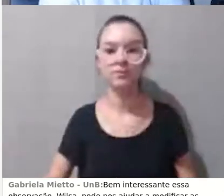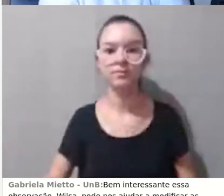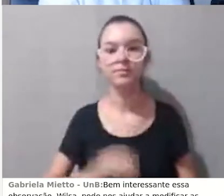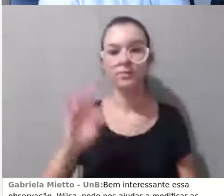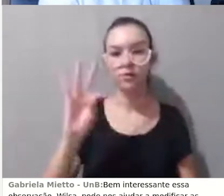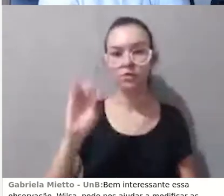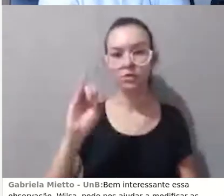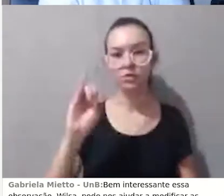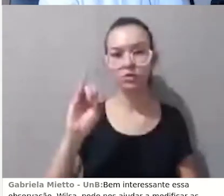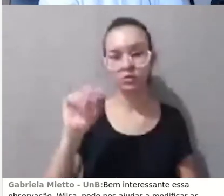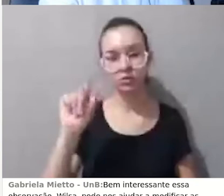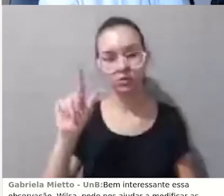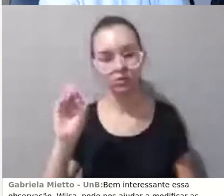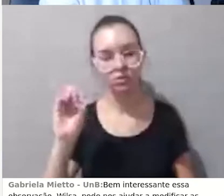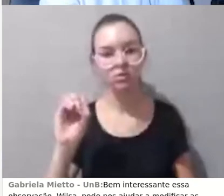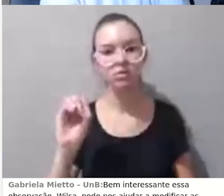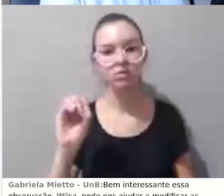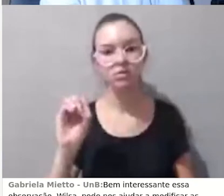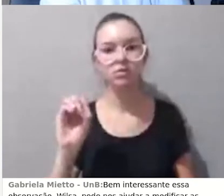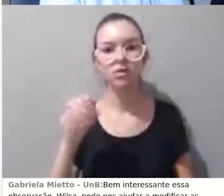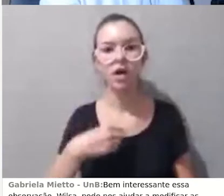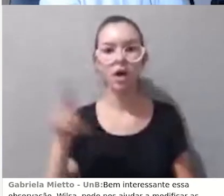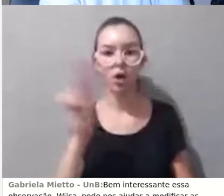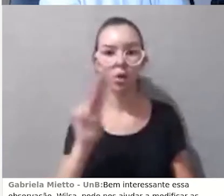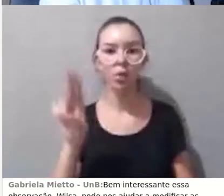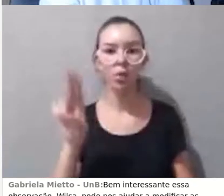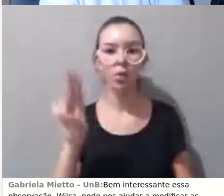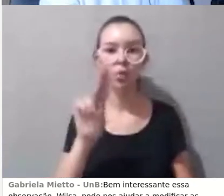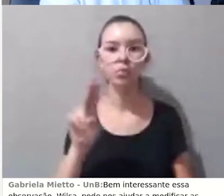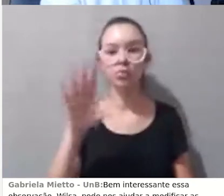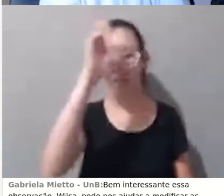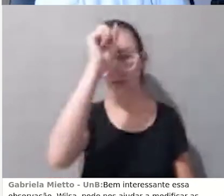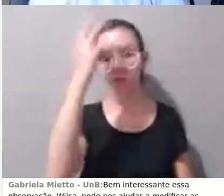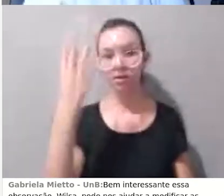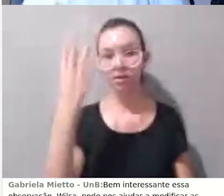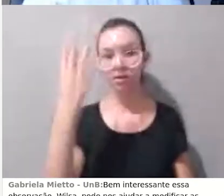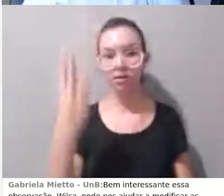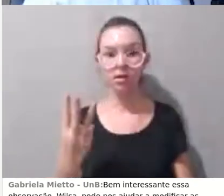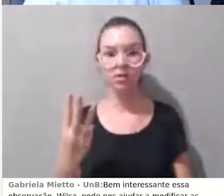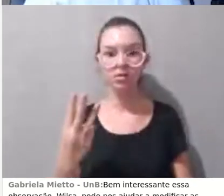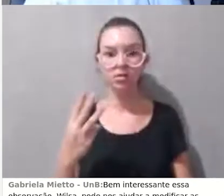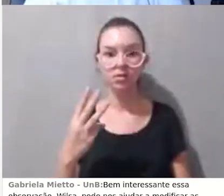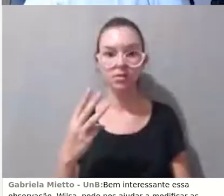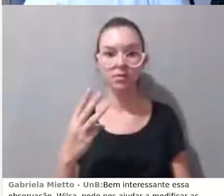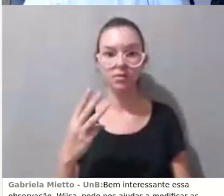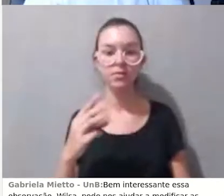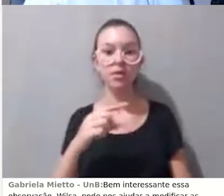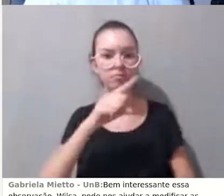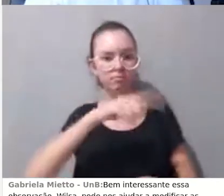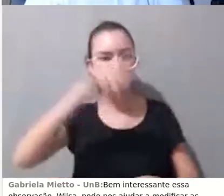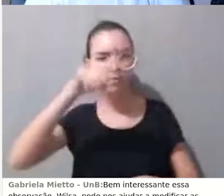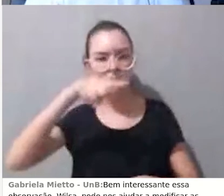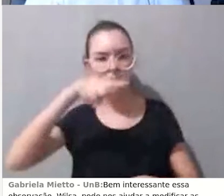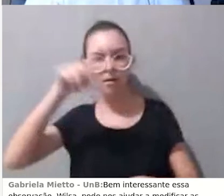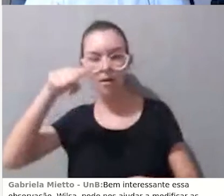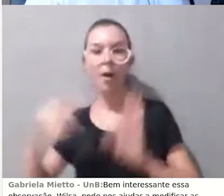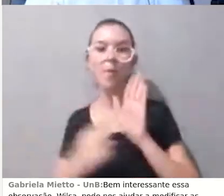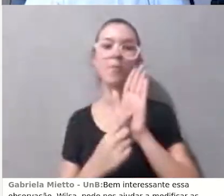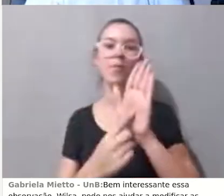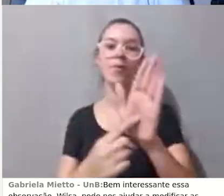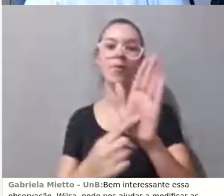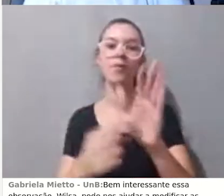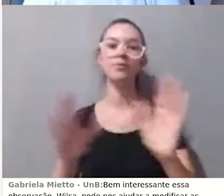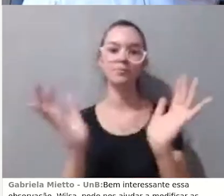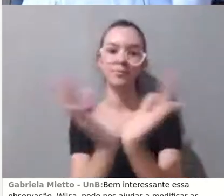o uso muda há muito tempo e eu costumo fazer os gráficos e devolver para a turma, para mostrar para eles, olha como é que está